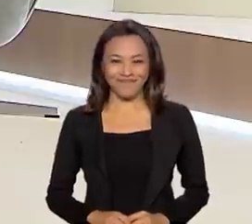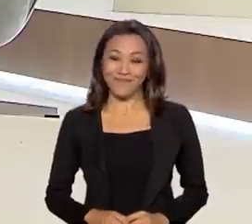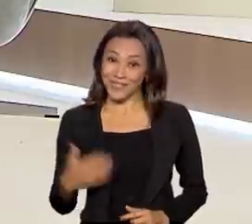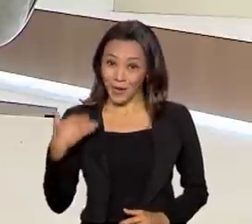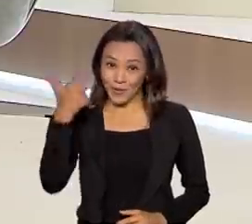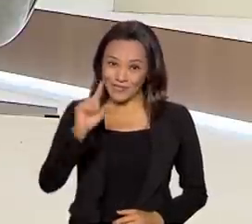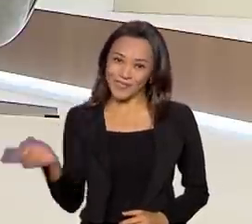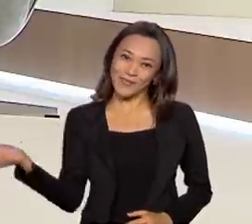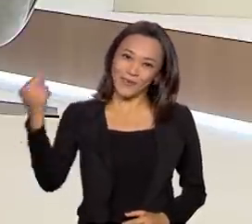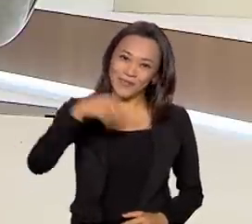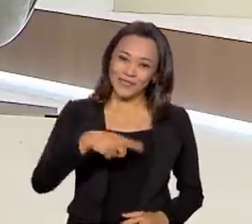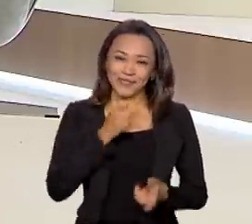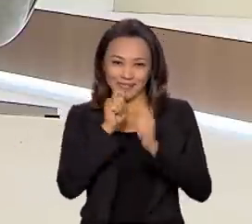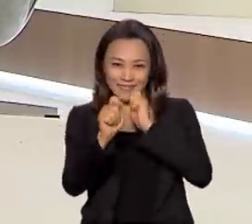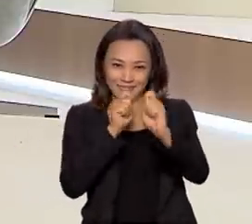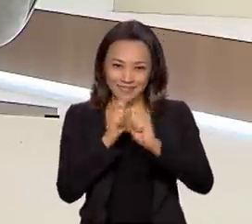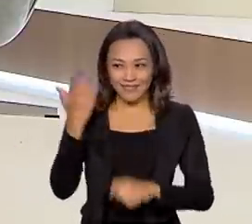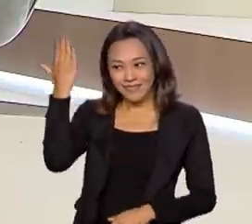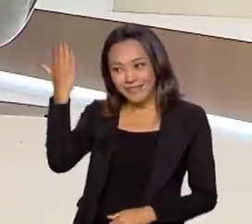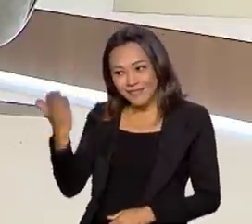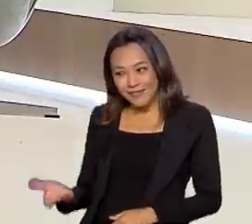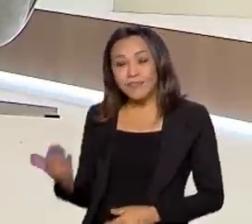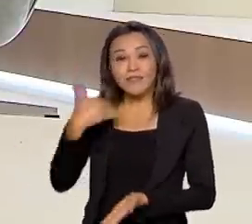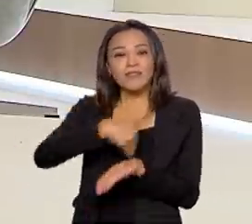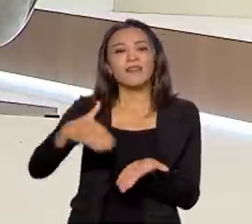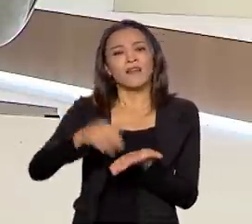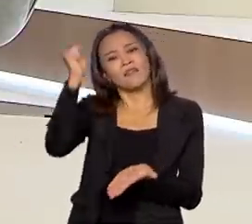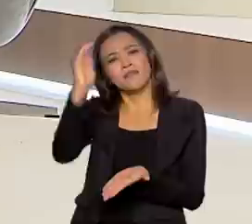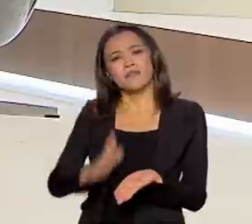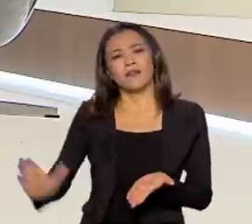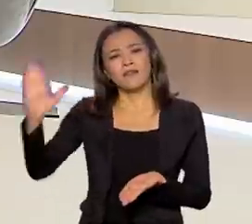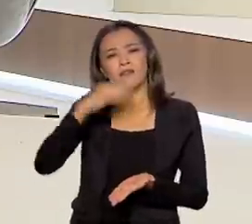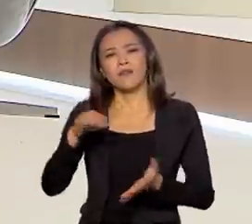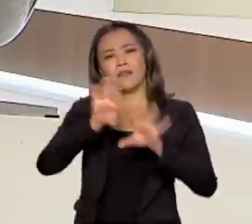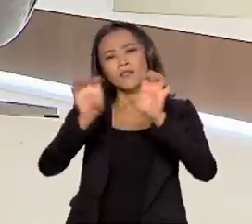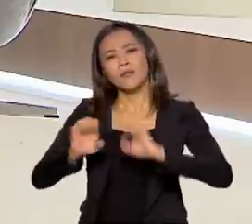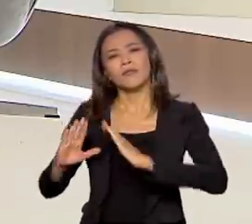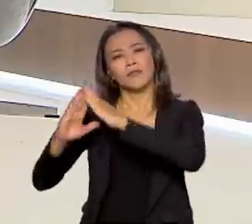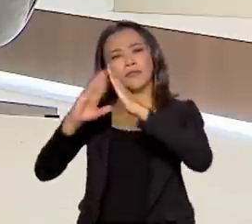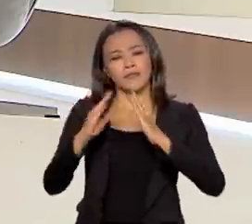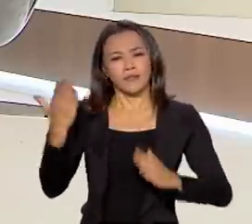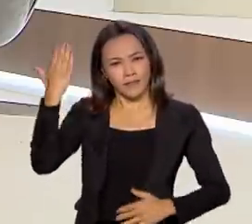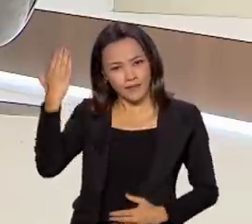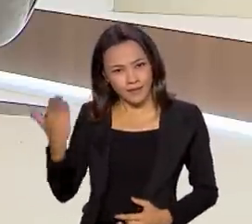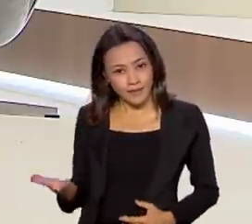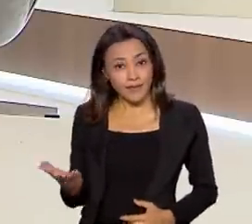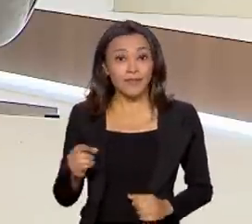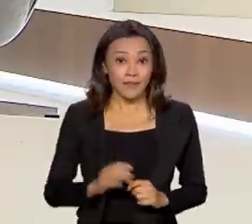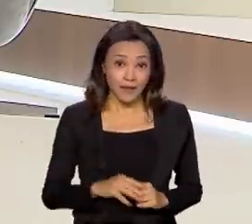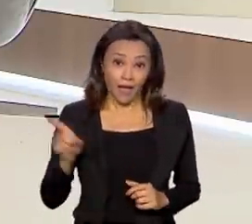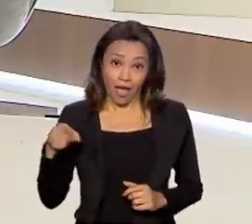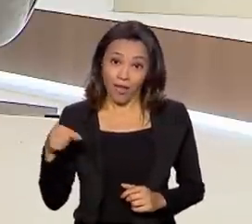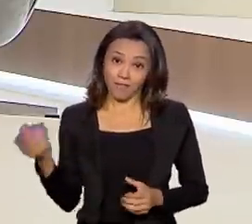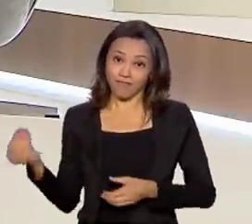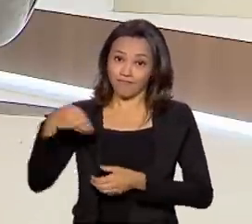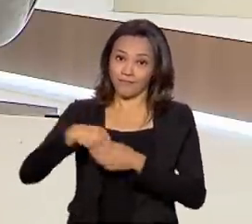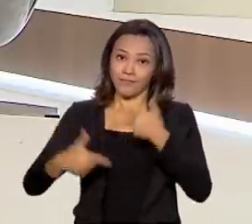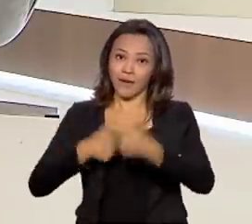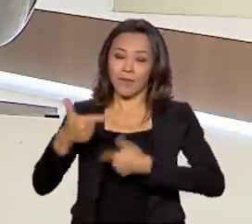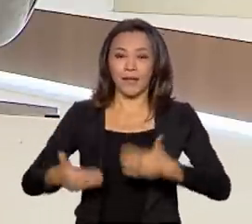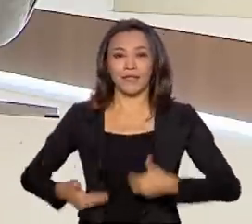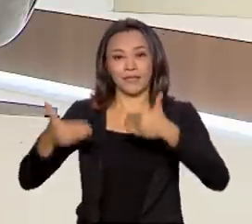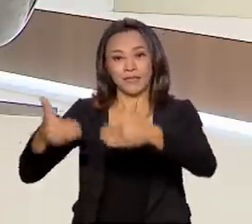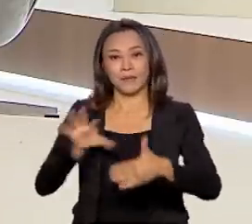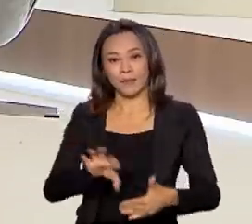Voltamos com o Brasil em Pauta. Entrevistado é o secretário nacional de Habitação, Alfredo Eduardo dos Santos, do Ministério do Desenvolvimento